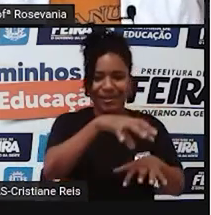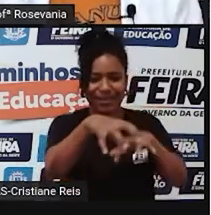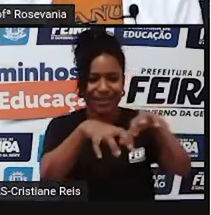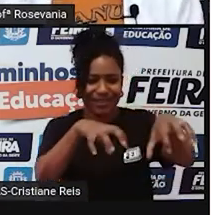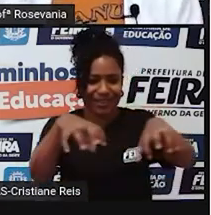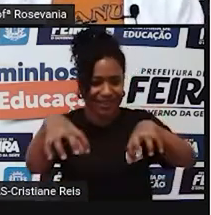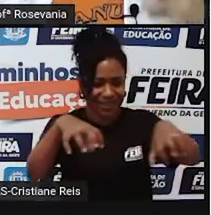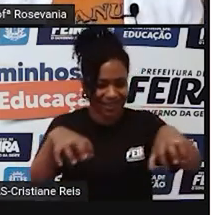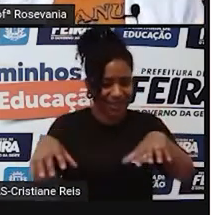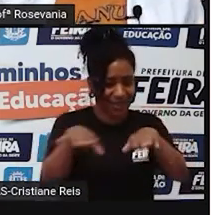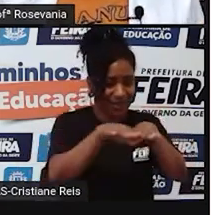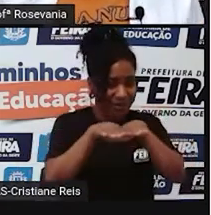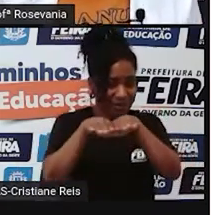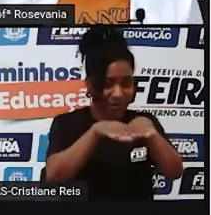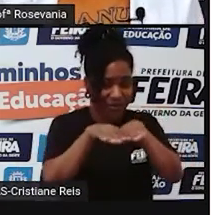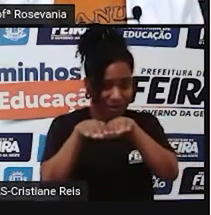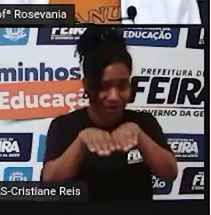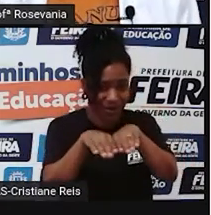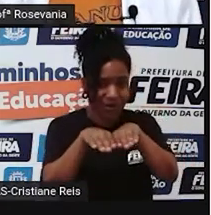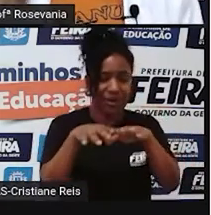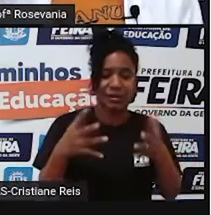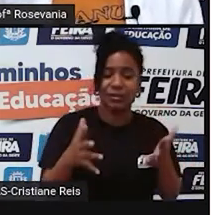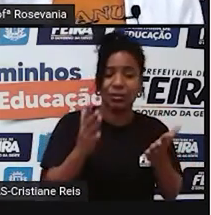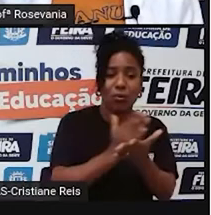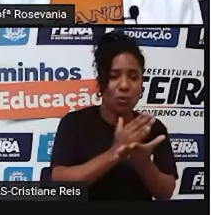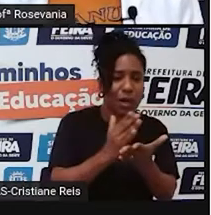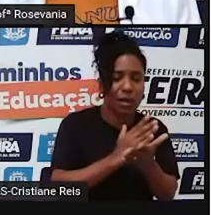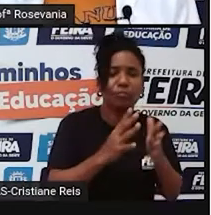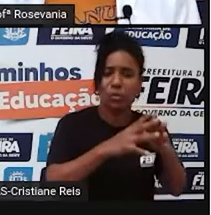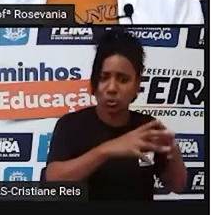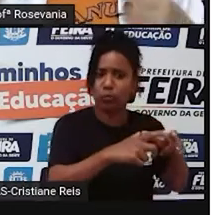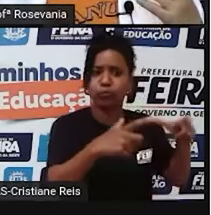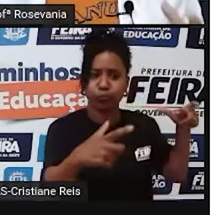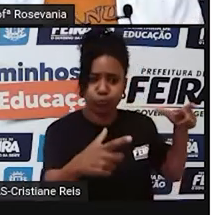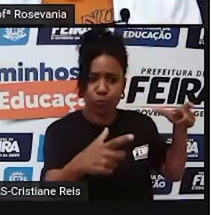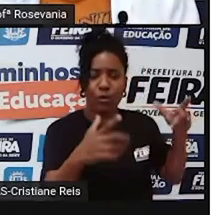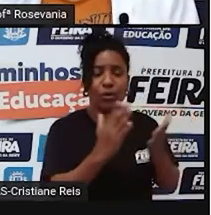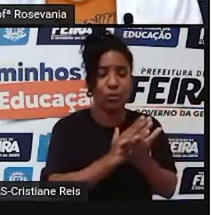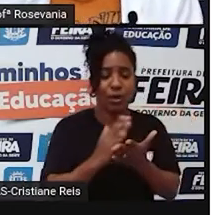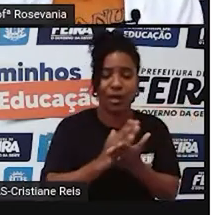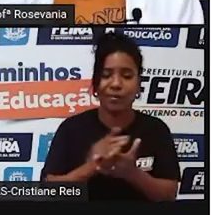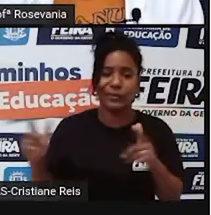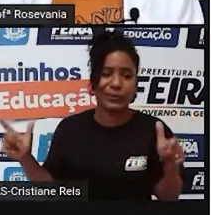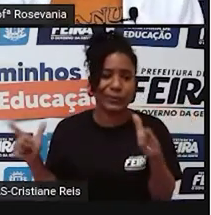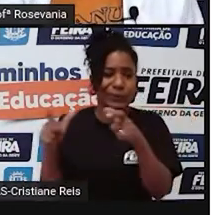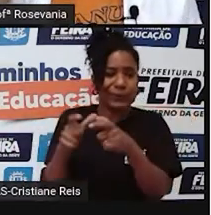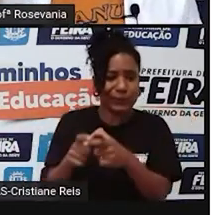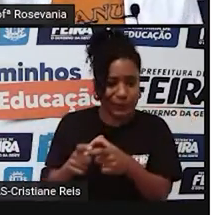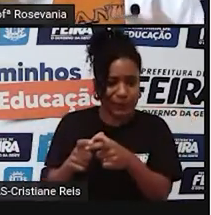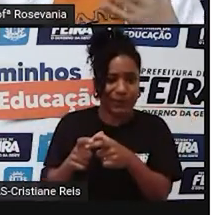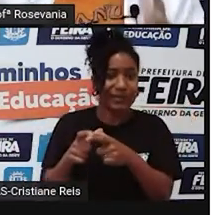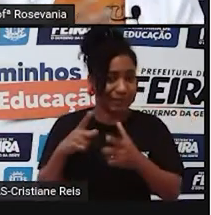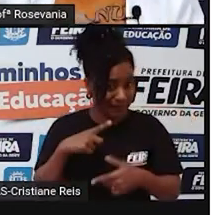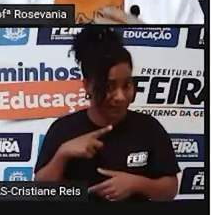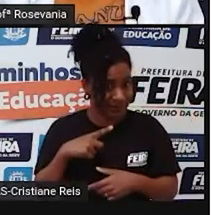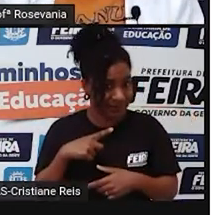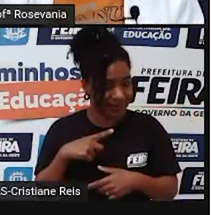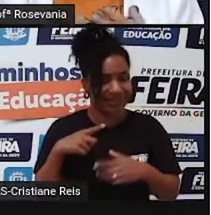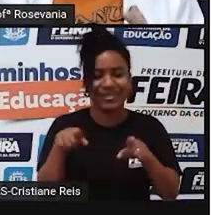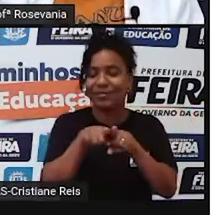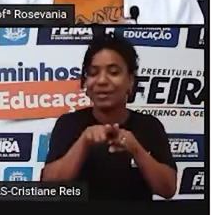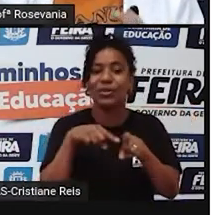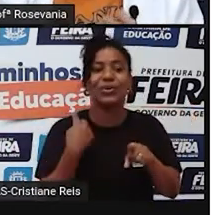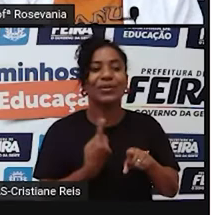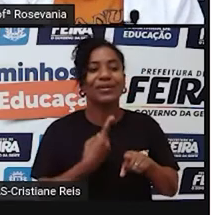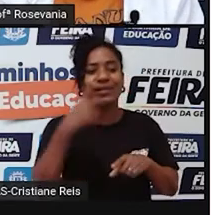pessoa? Será que nós temos vazios demográficos? Será que nós temos, né, densidades demográficas? Também vamos estudar